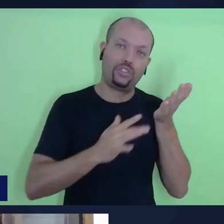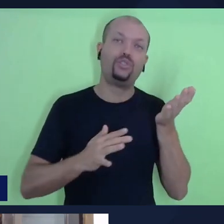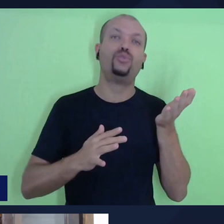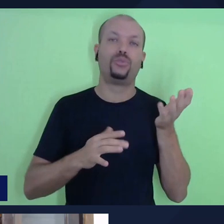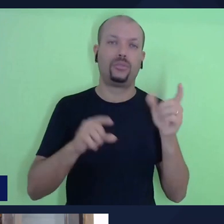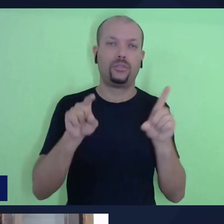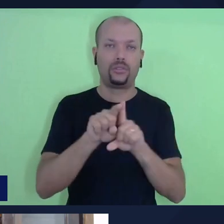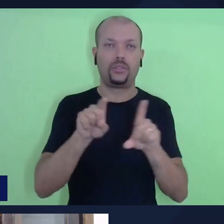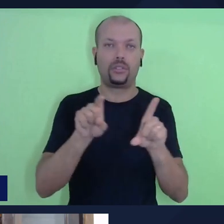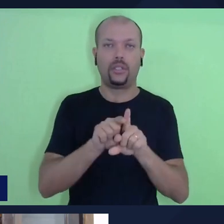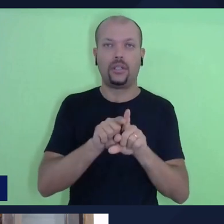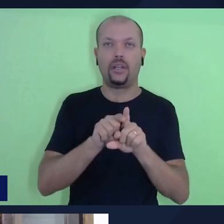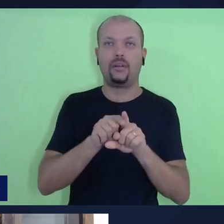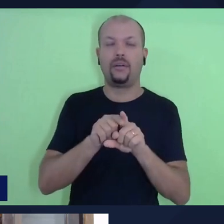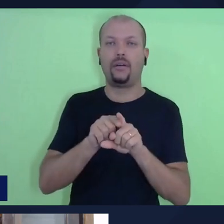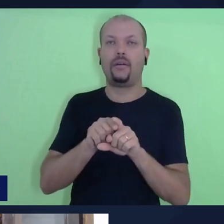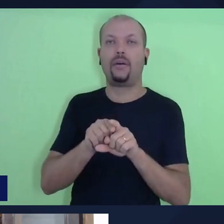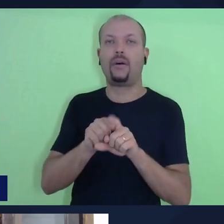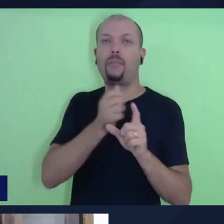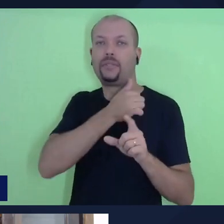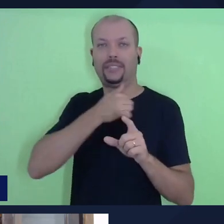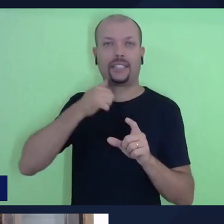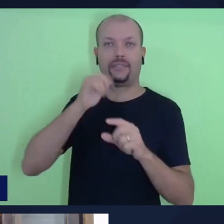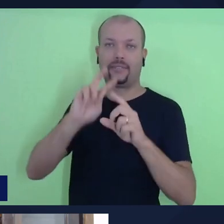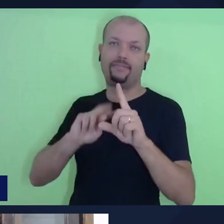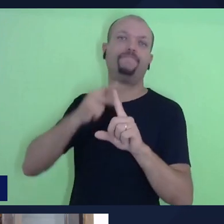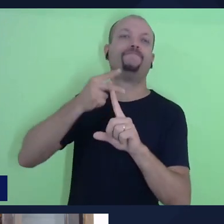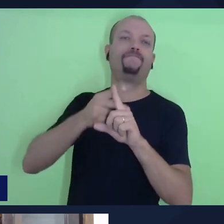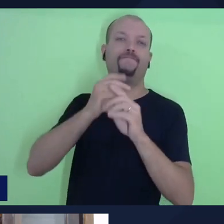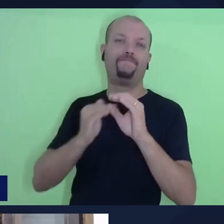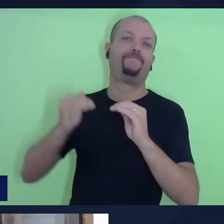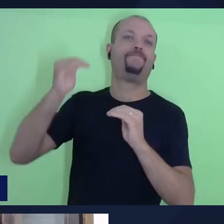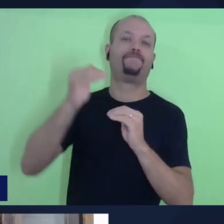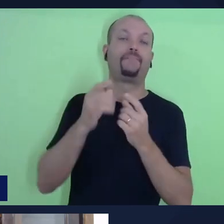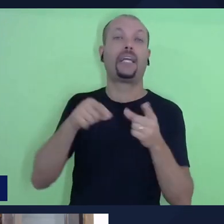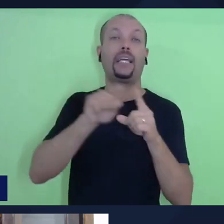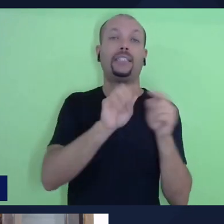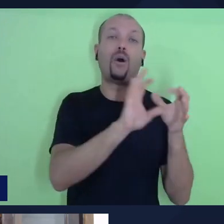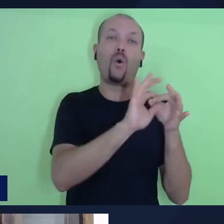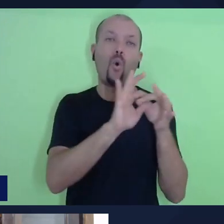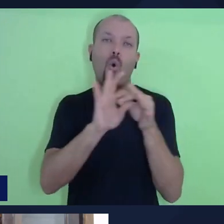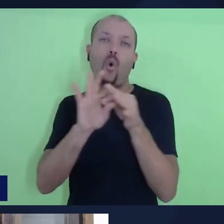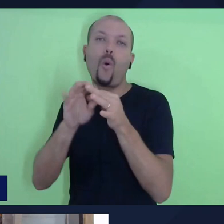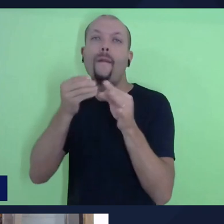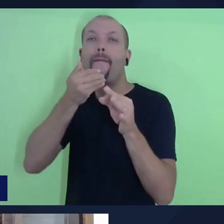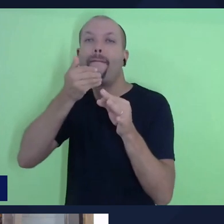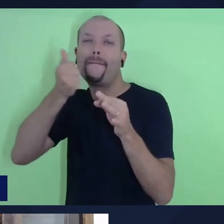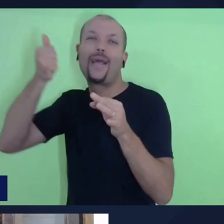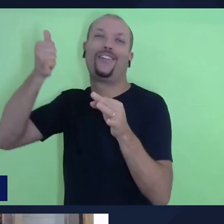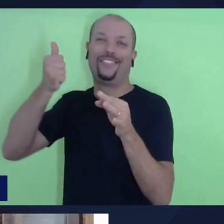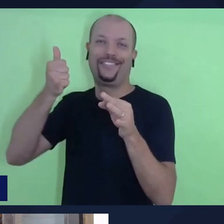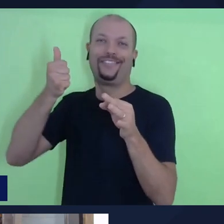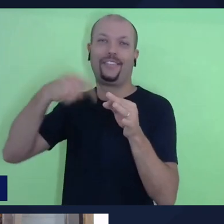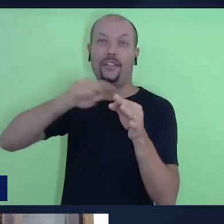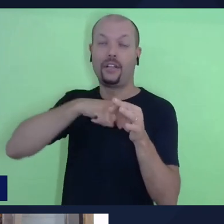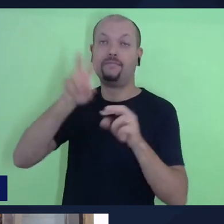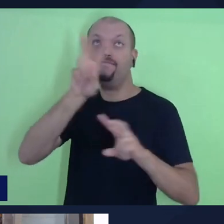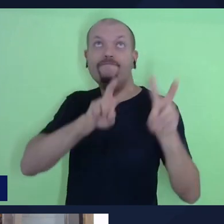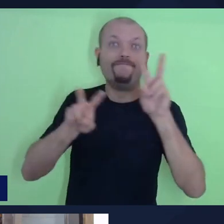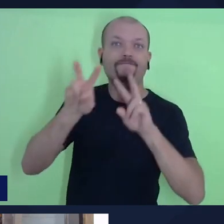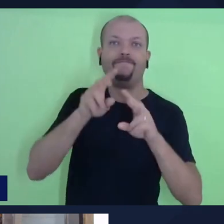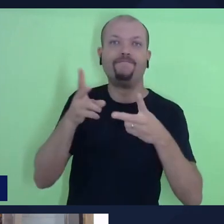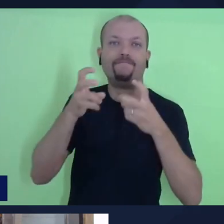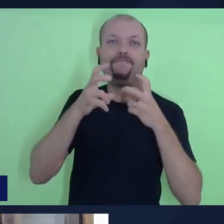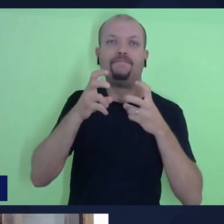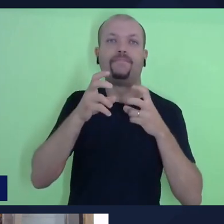como oferta, que é muito maior. Então, eu acho que assim organiza um pouco mais a nossa visão dentro daquilo que a gente chama de